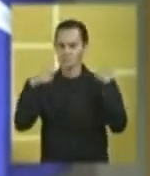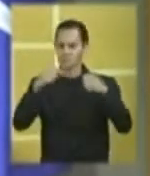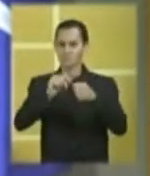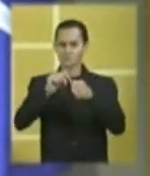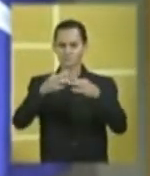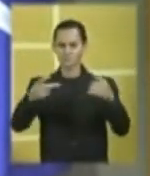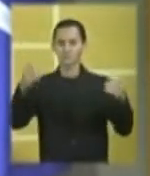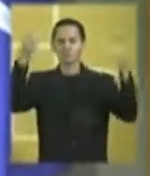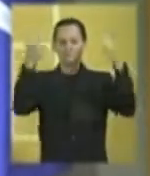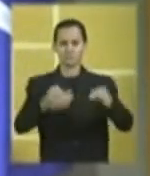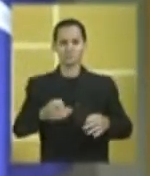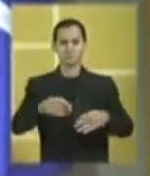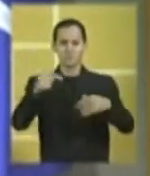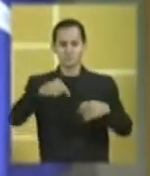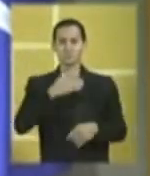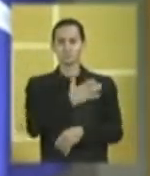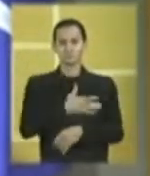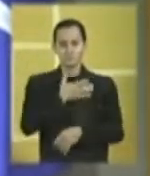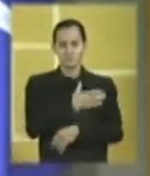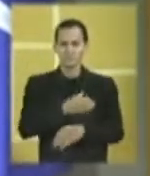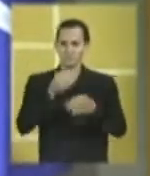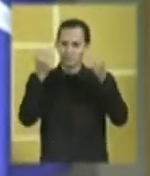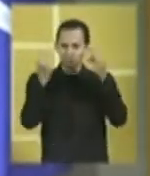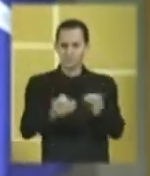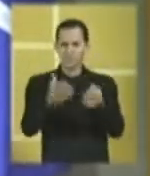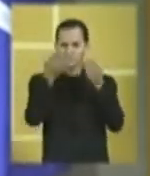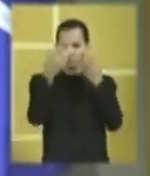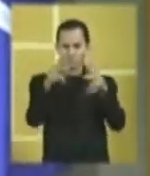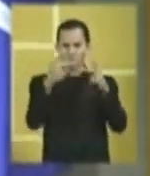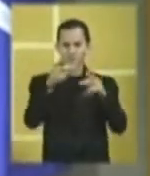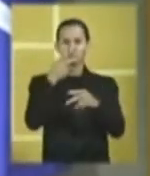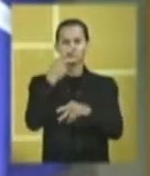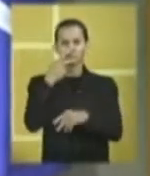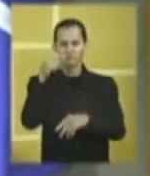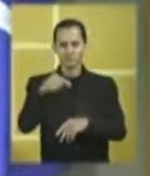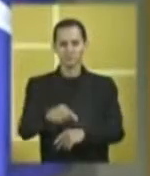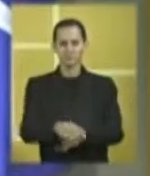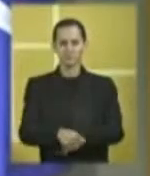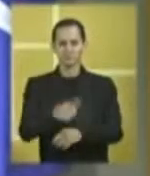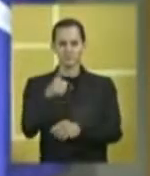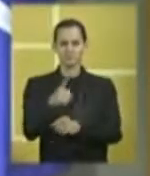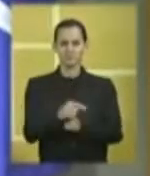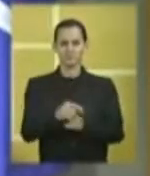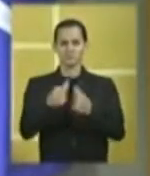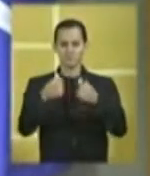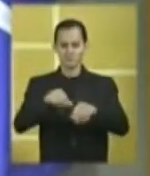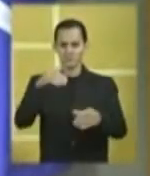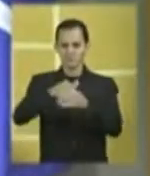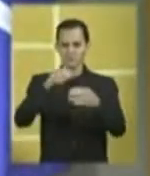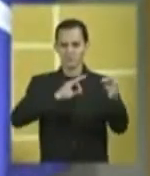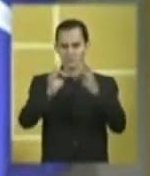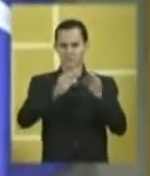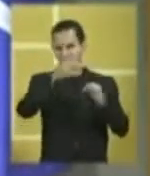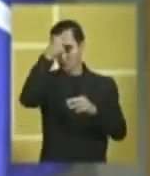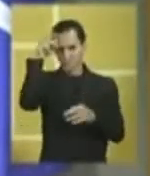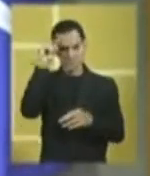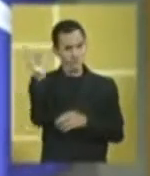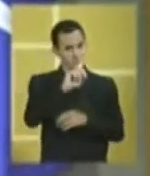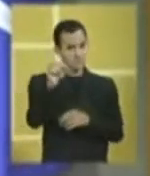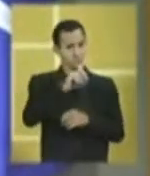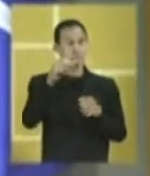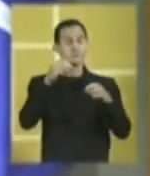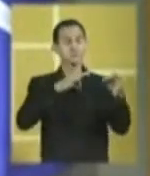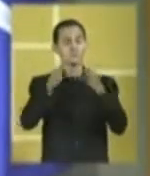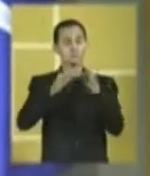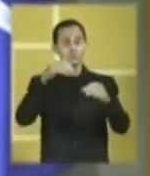as coisas corretas. E aqui eu gosto da coerência de V. Exª quando coloca que você não está votando no projeto do prefeito, você está